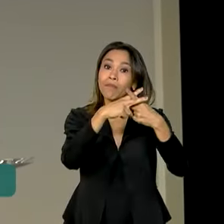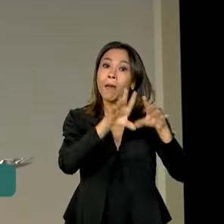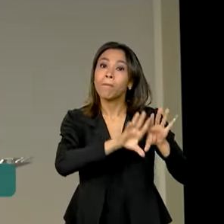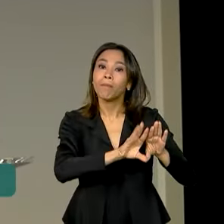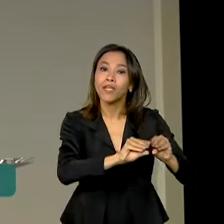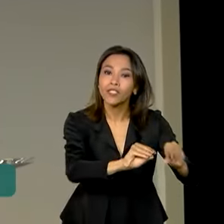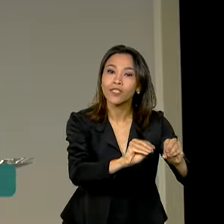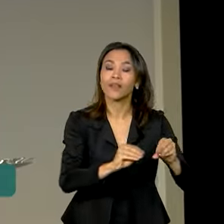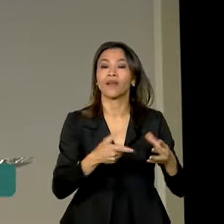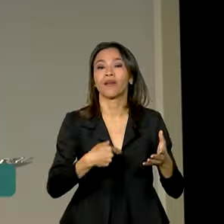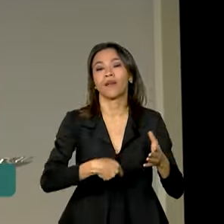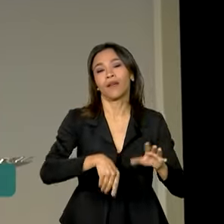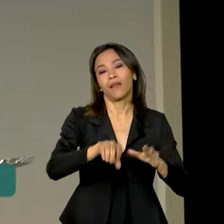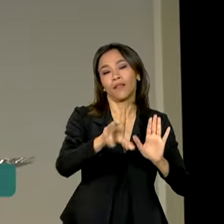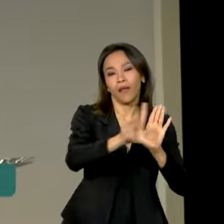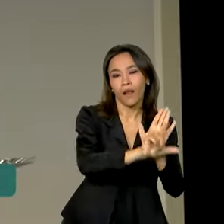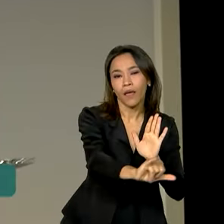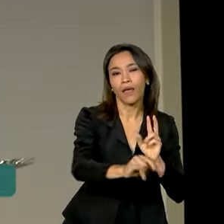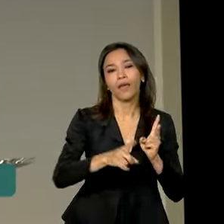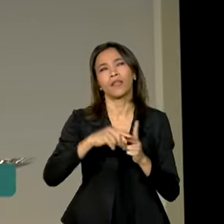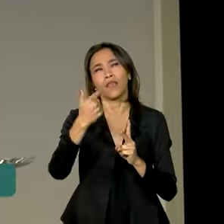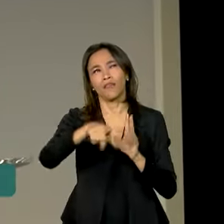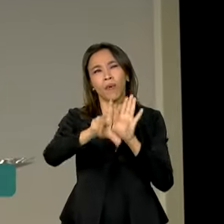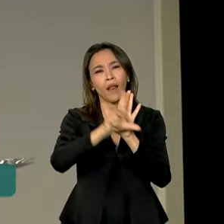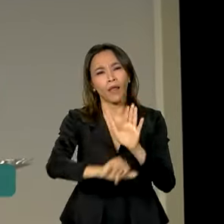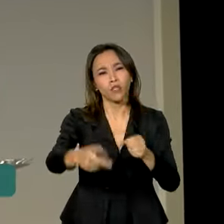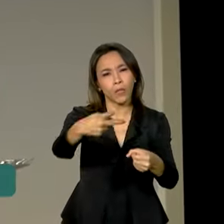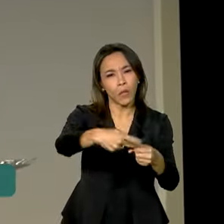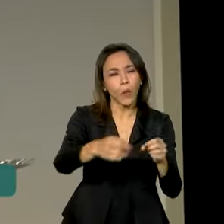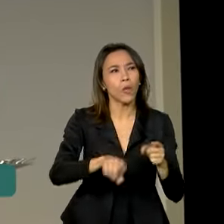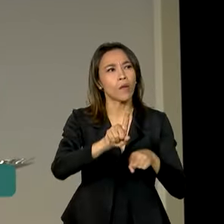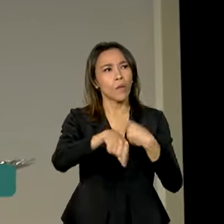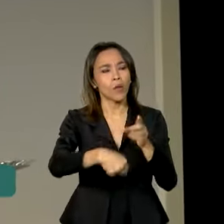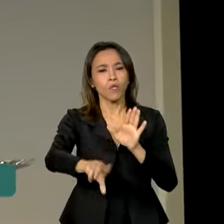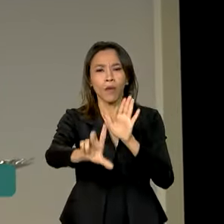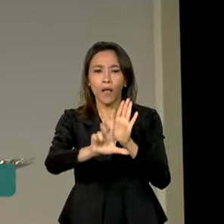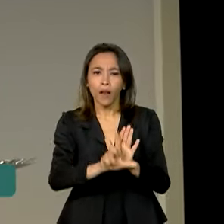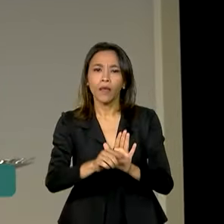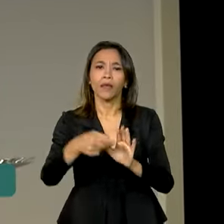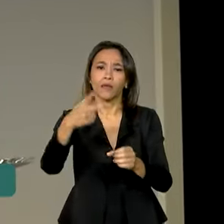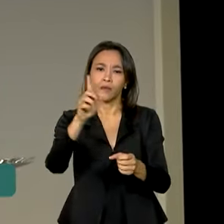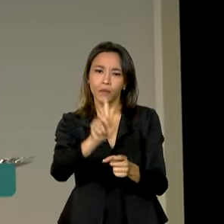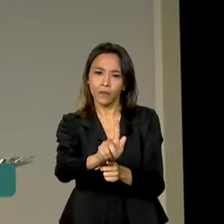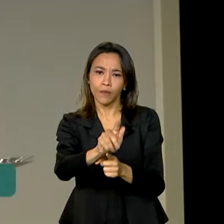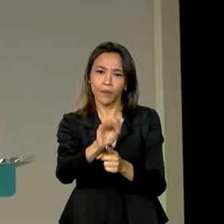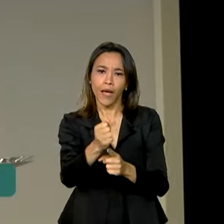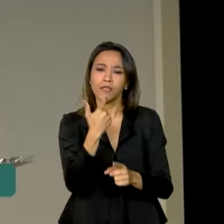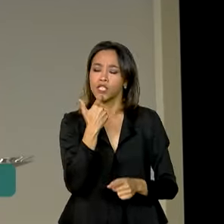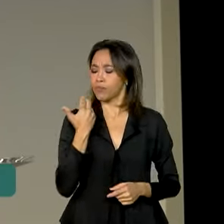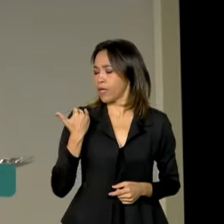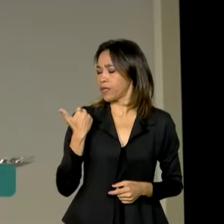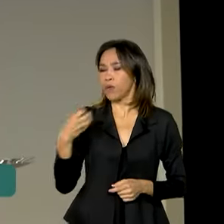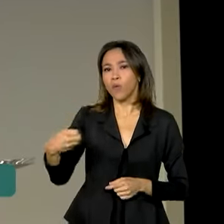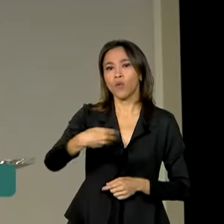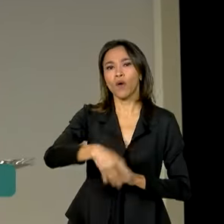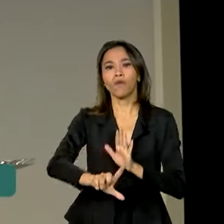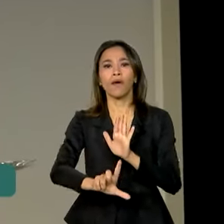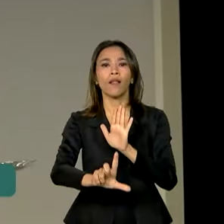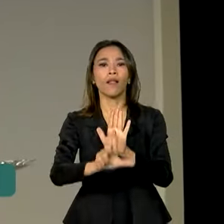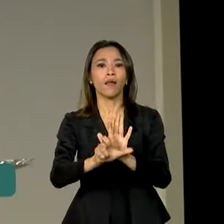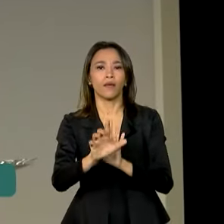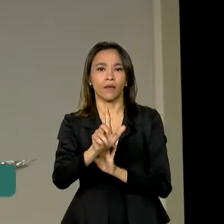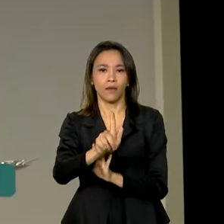uma primeira lei do petróleo, uma segunda lei do gás em 2009 e temos agora, recentemente, aprovada uma nova lei do gás.